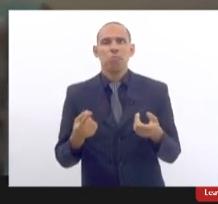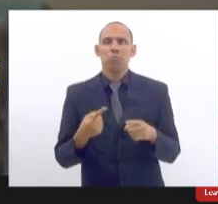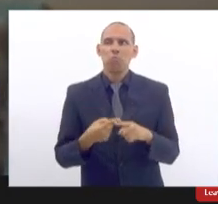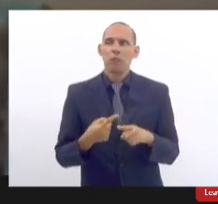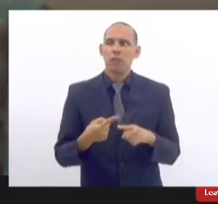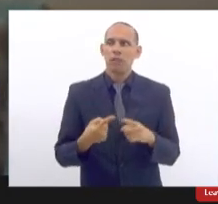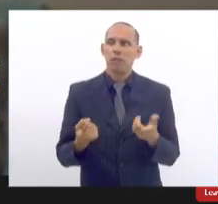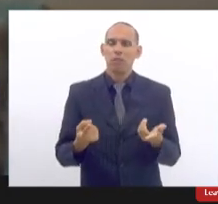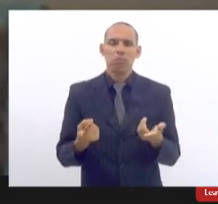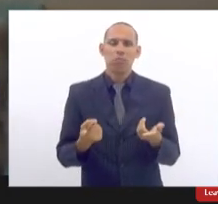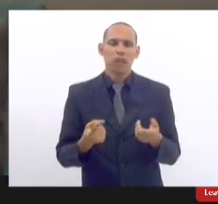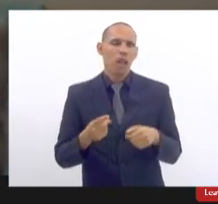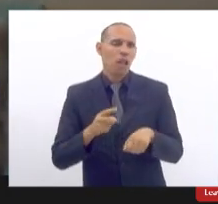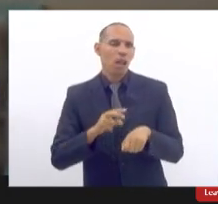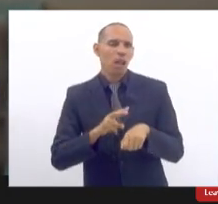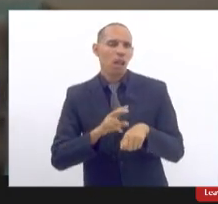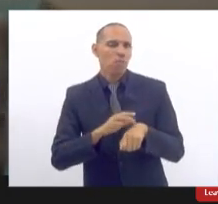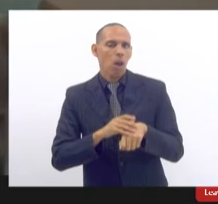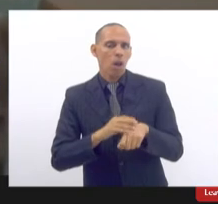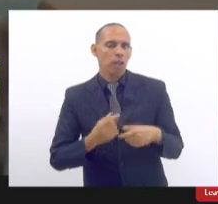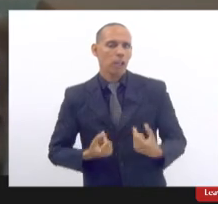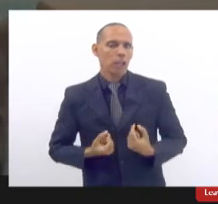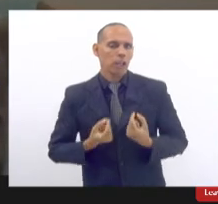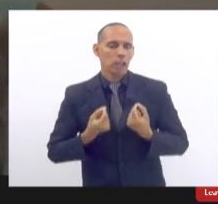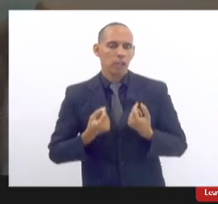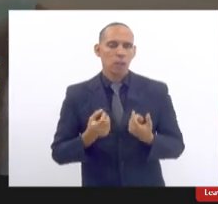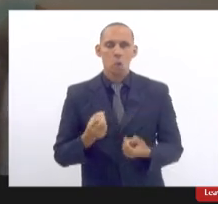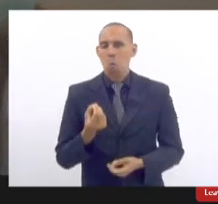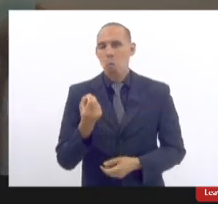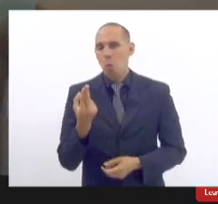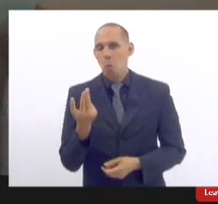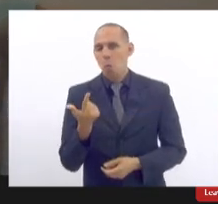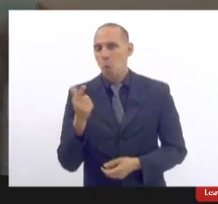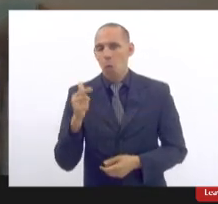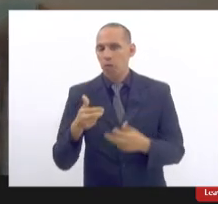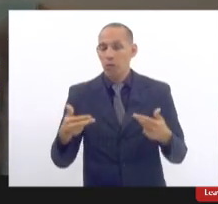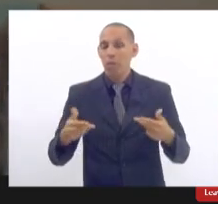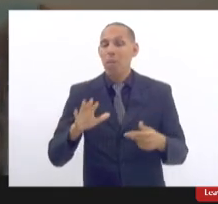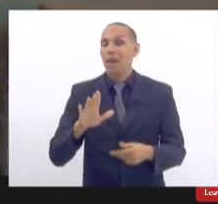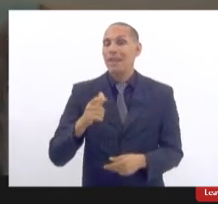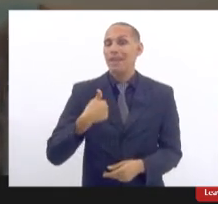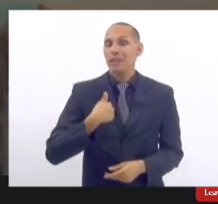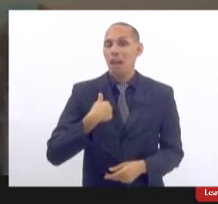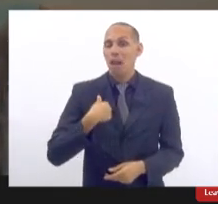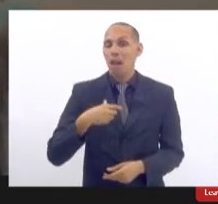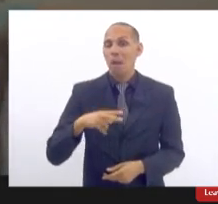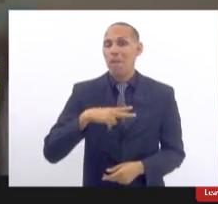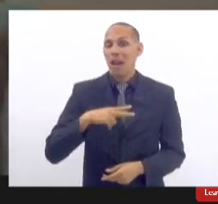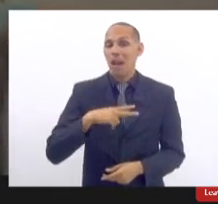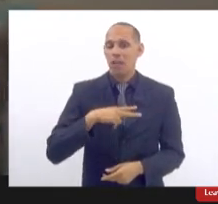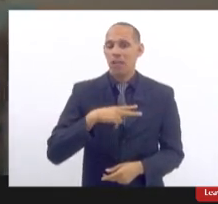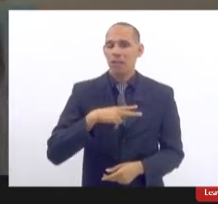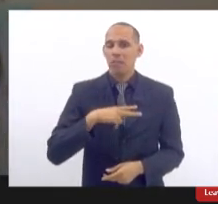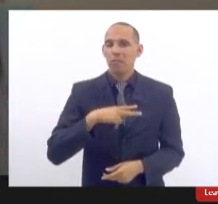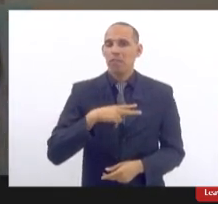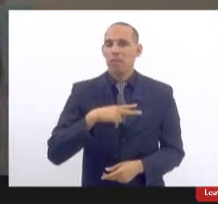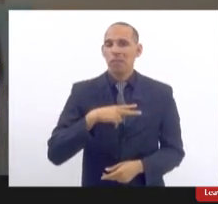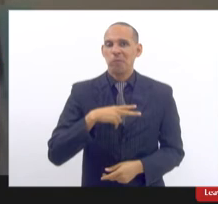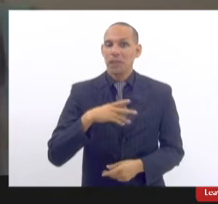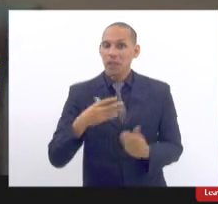um câncer alguma coisa mas se particular eu acho que a gente também não pode estar